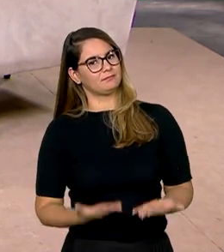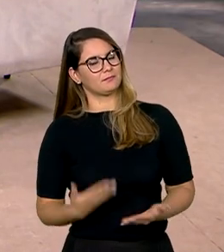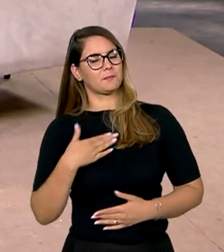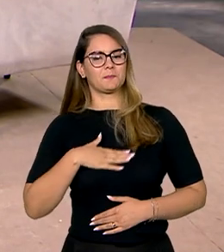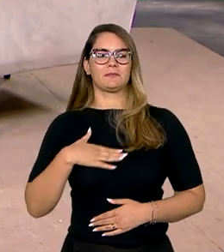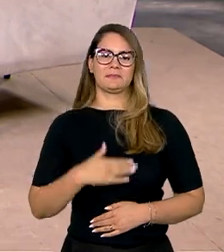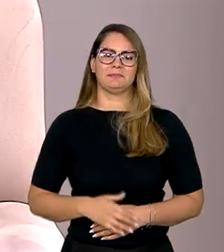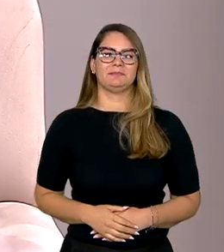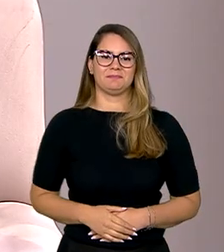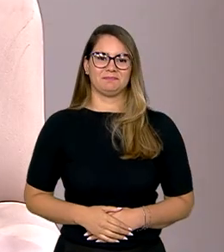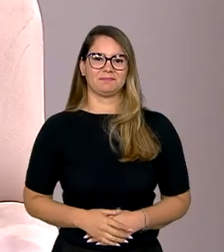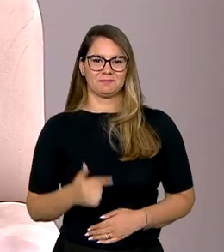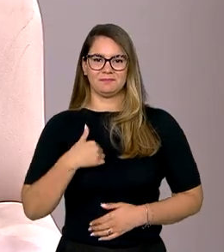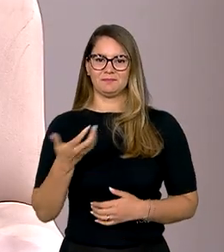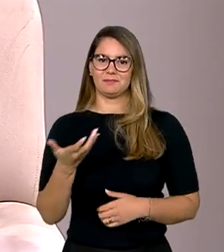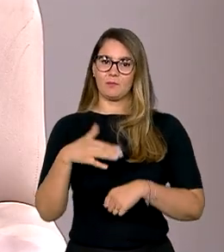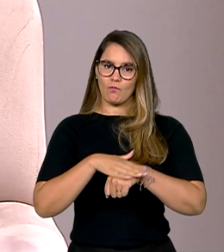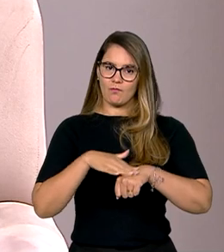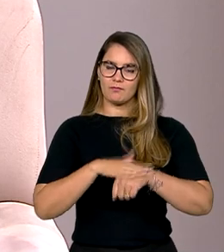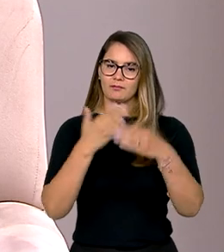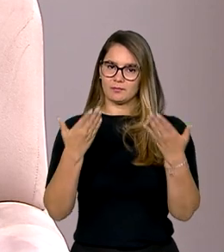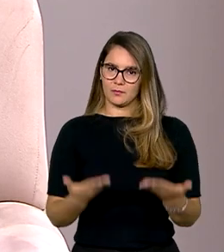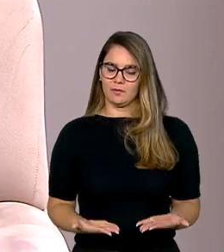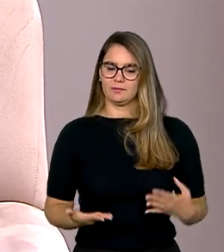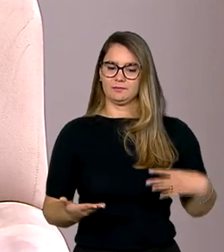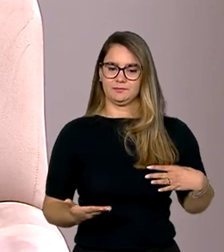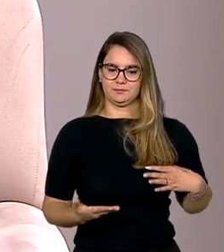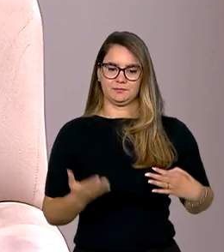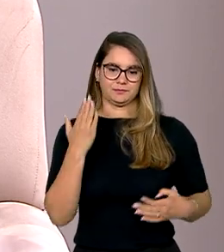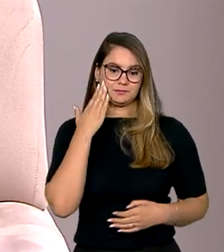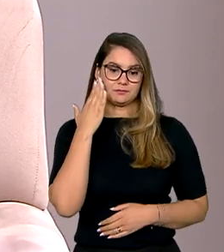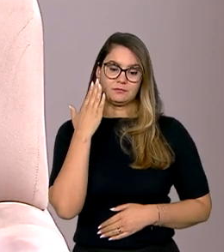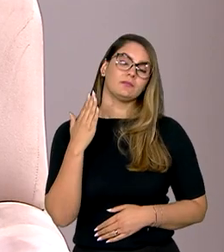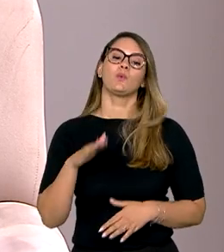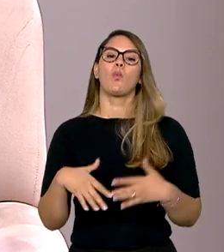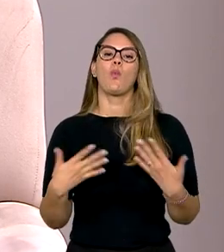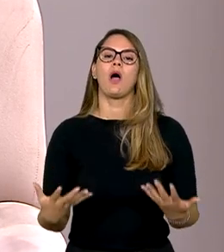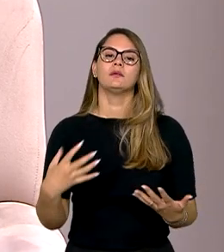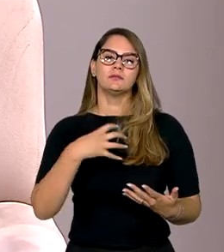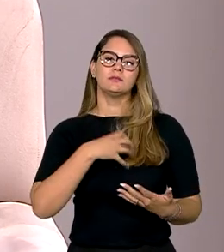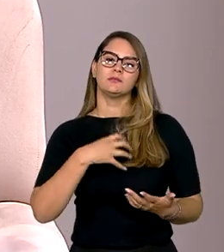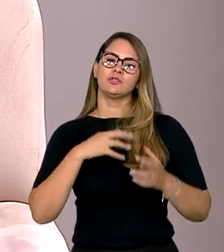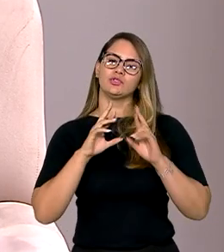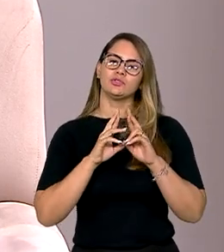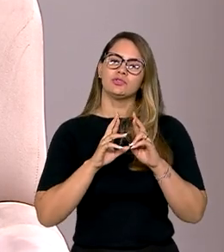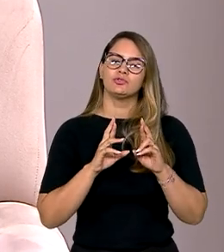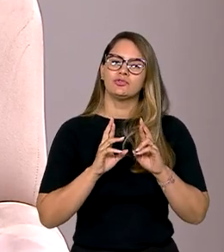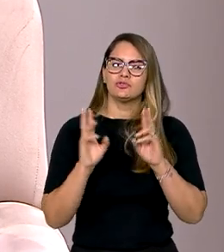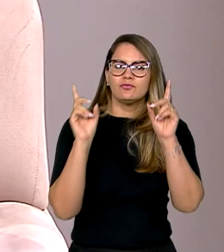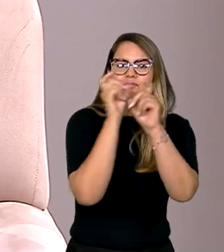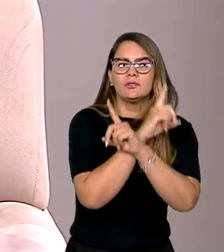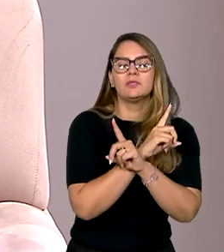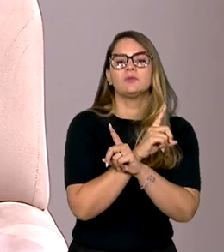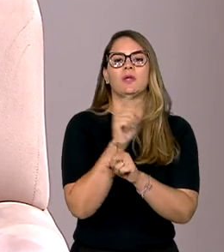também. Eu gostaria de começar essa conversa com a senhora, primeiro procurando saber um pouquinho quais as dificuldades, os desafios principais